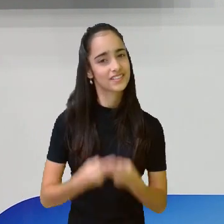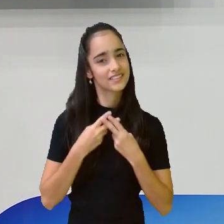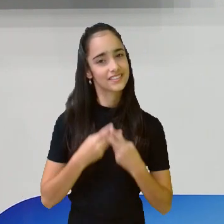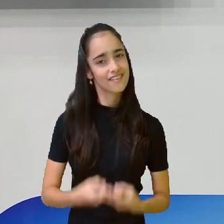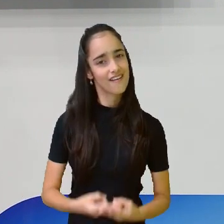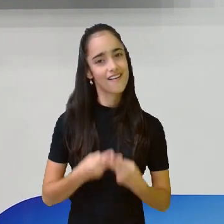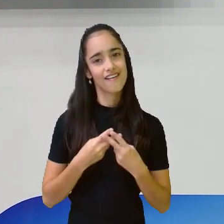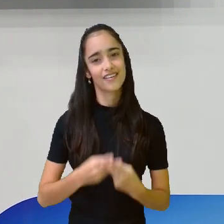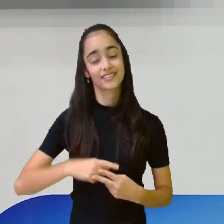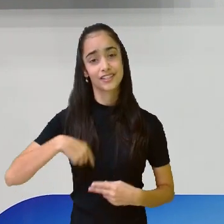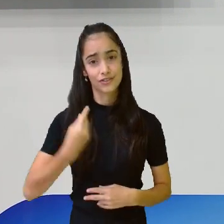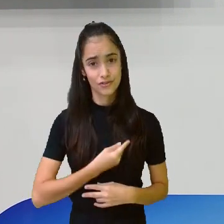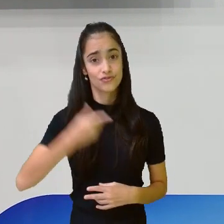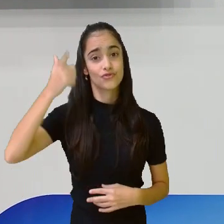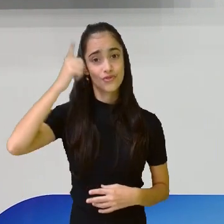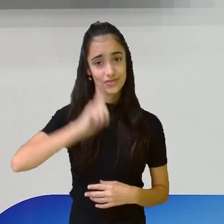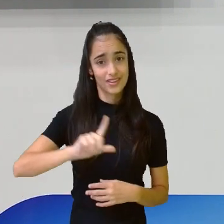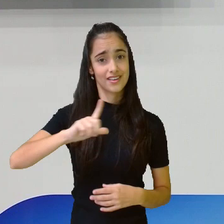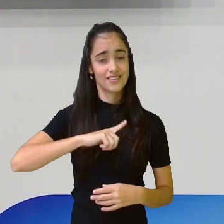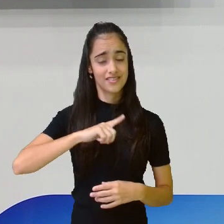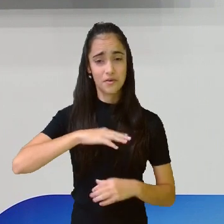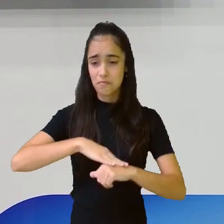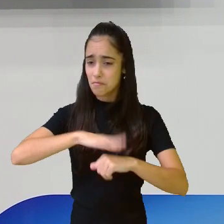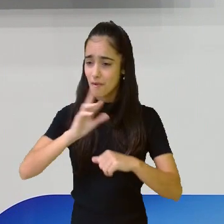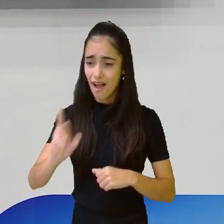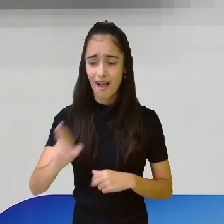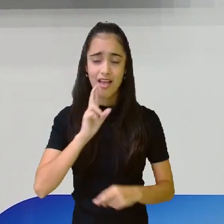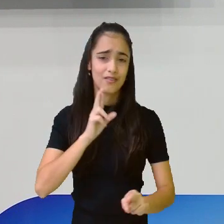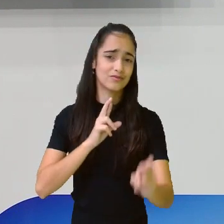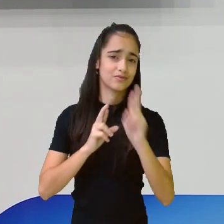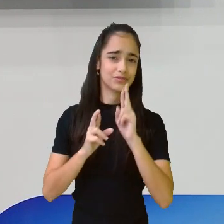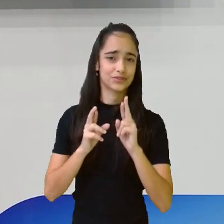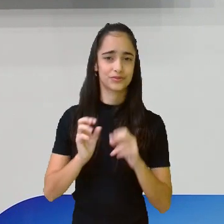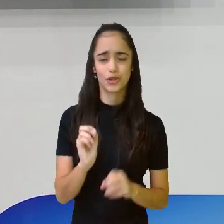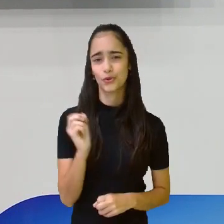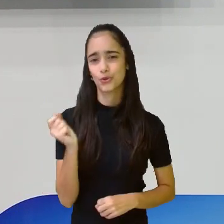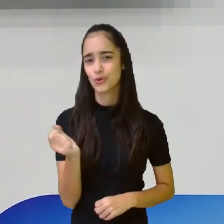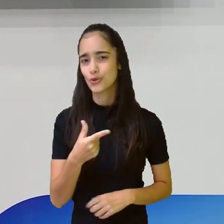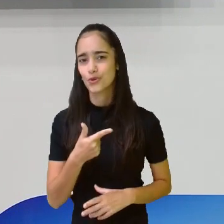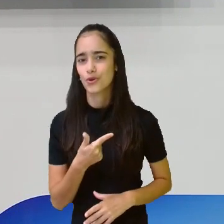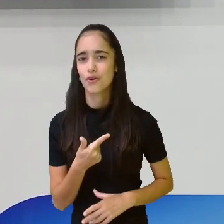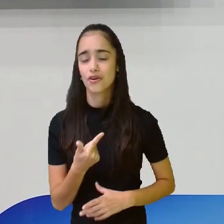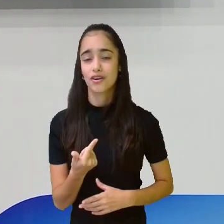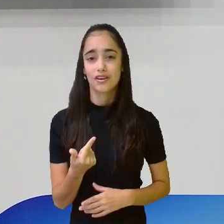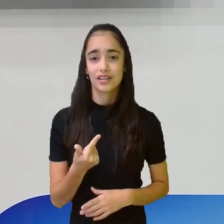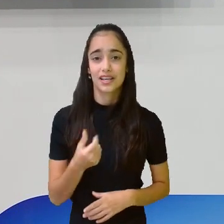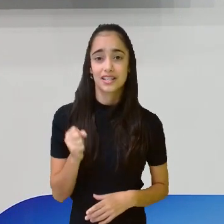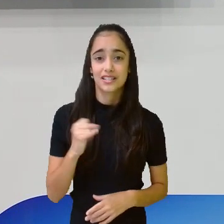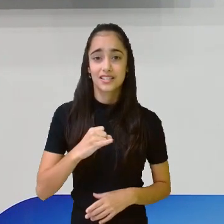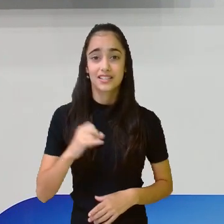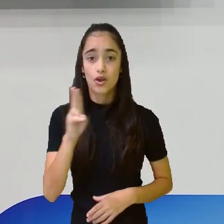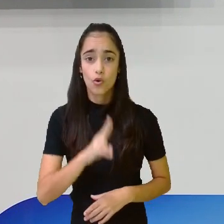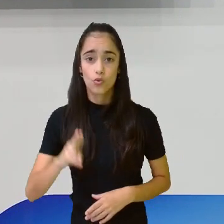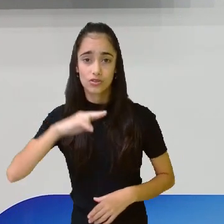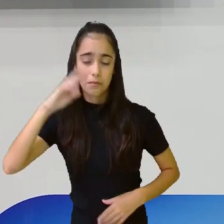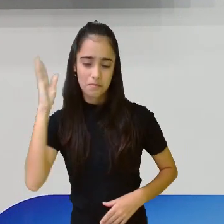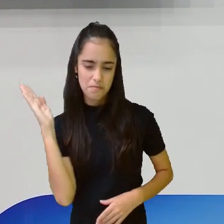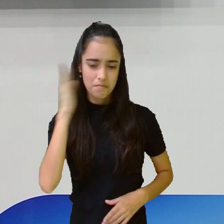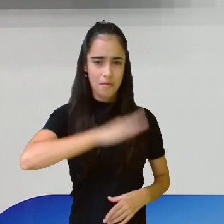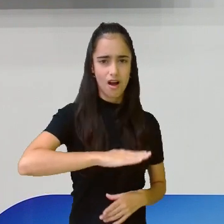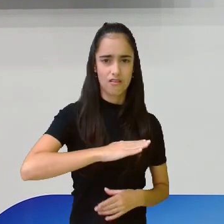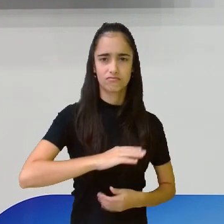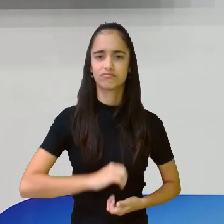ter resultado, obter mais resultado do que na violência da maneira mais